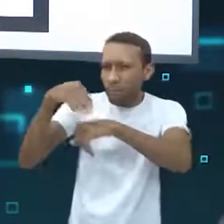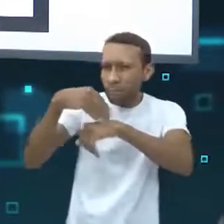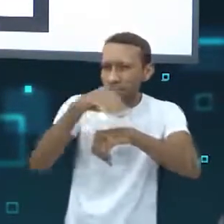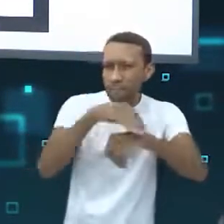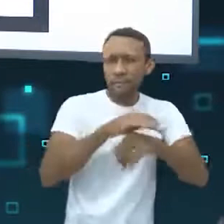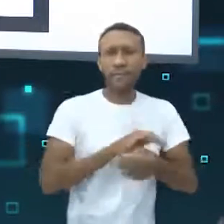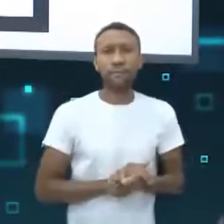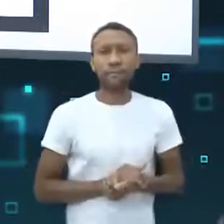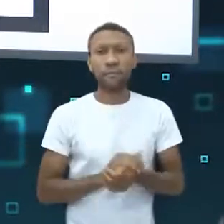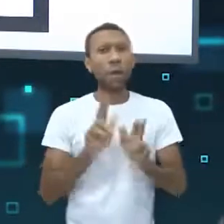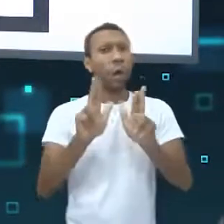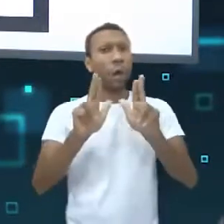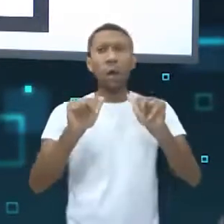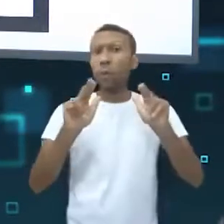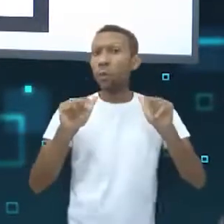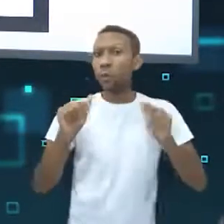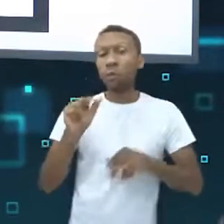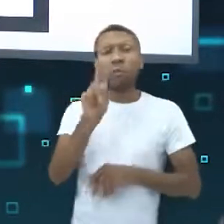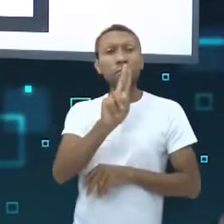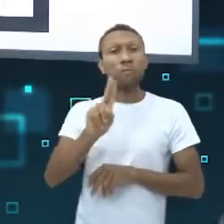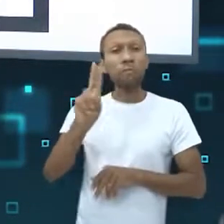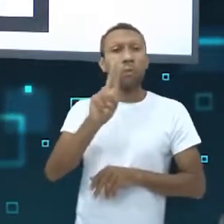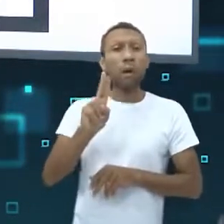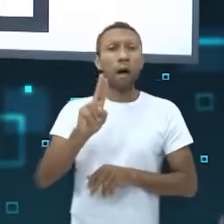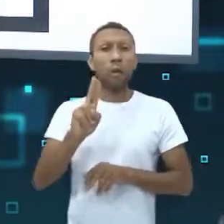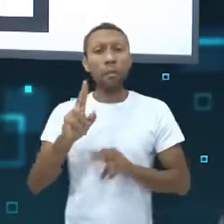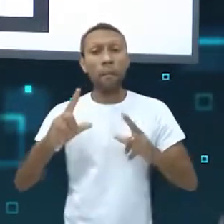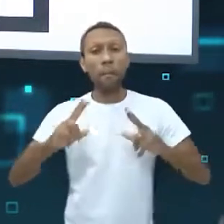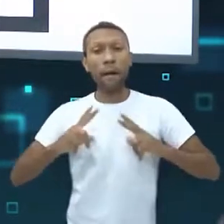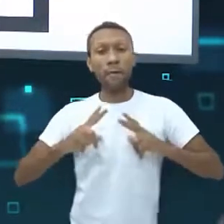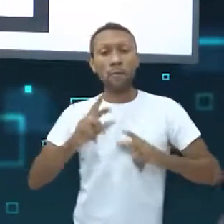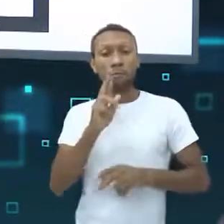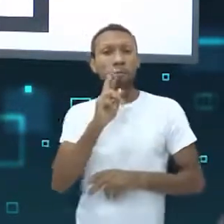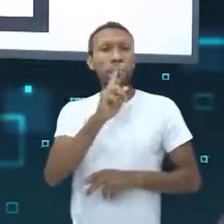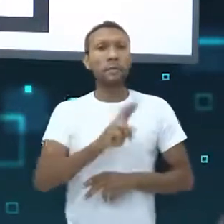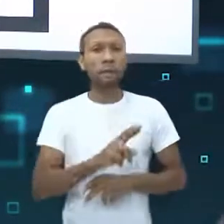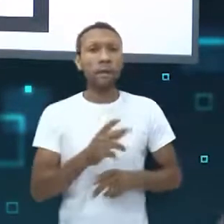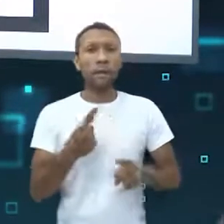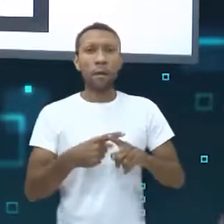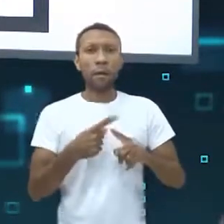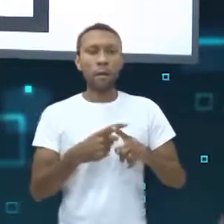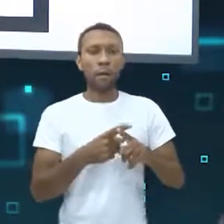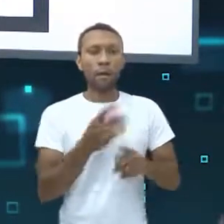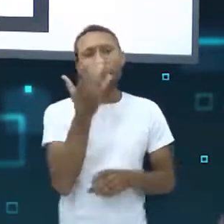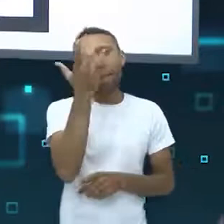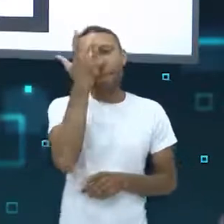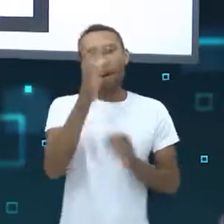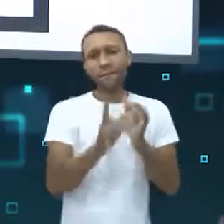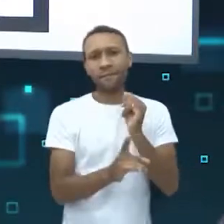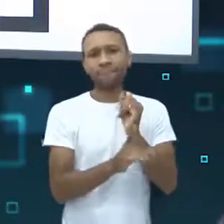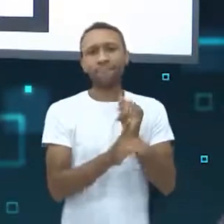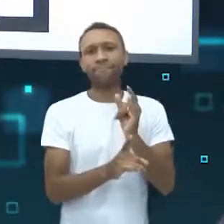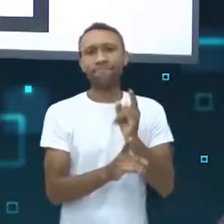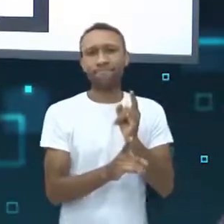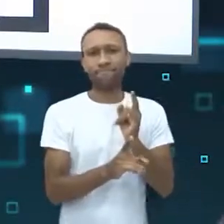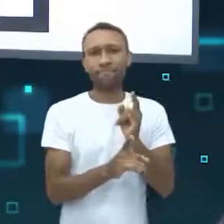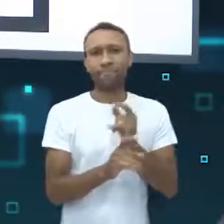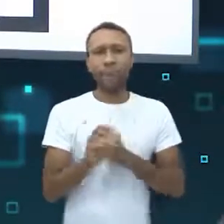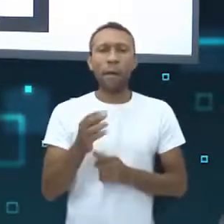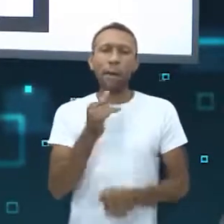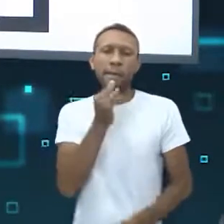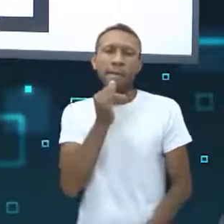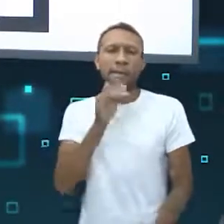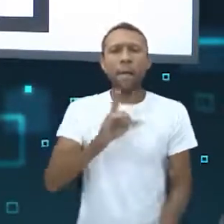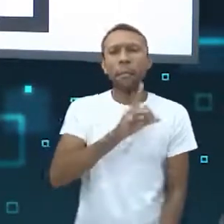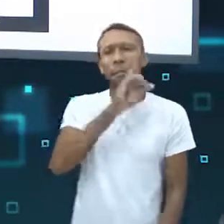Primeiro, nunca use dados pessoais para criar uma senha, pois eles podem ser facilmente descobertos. Então, o dia